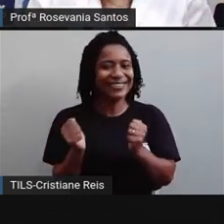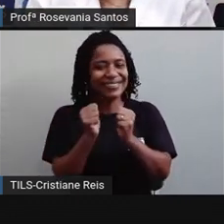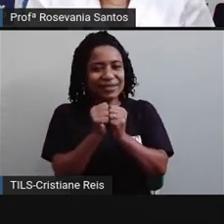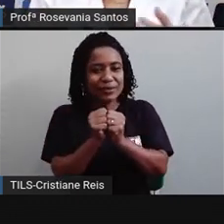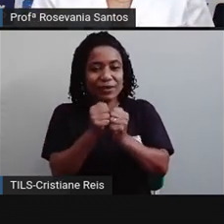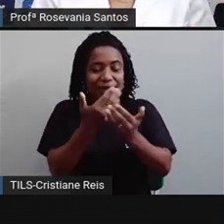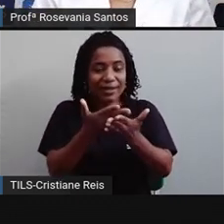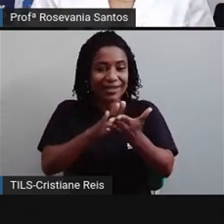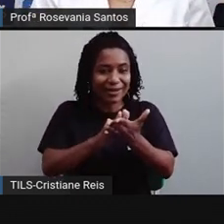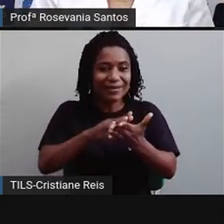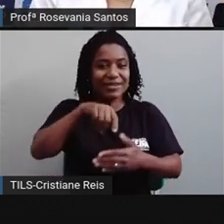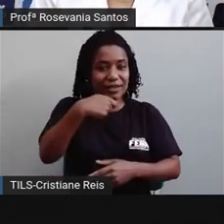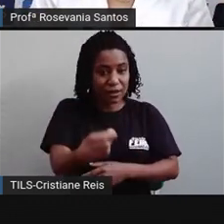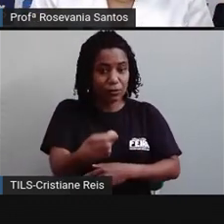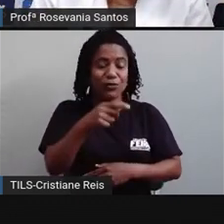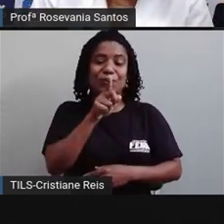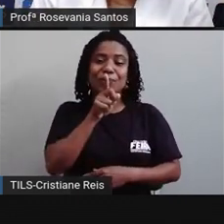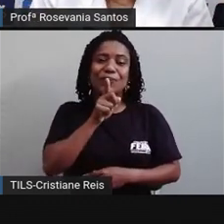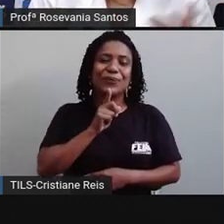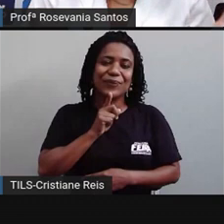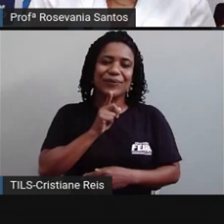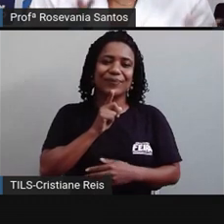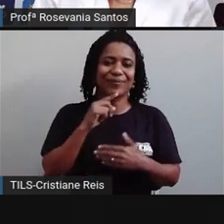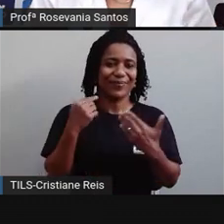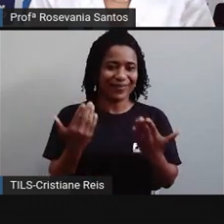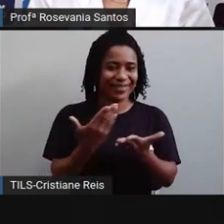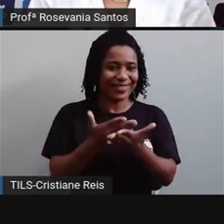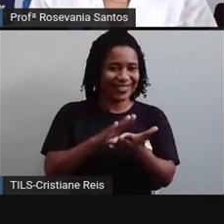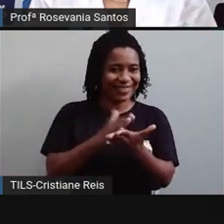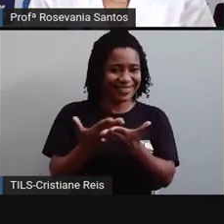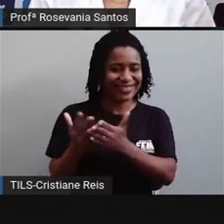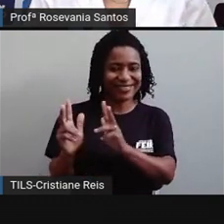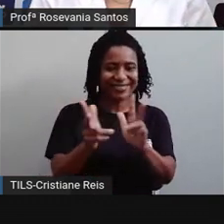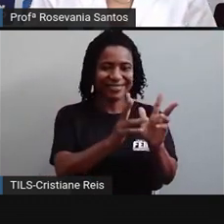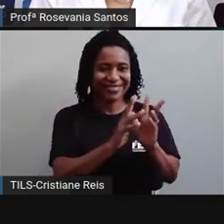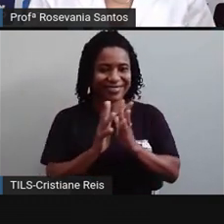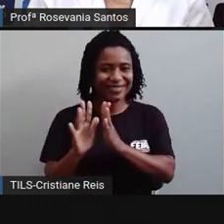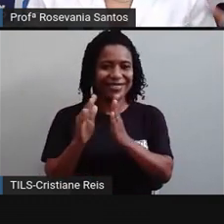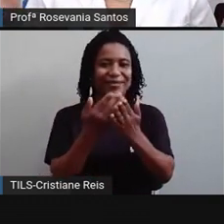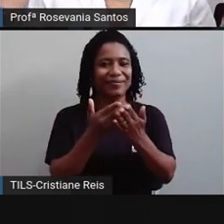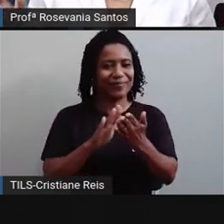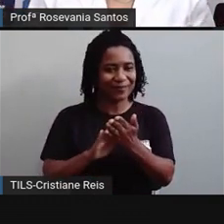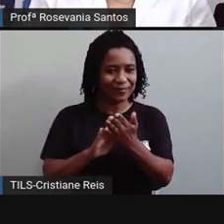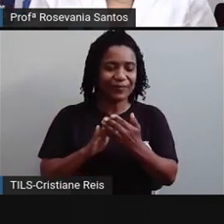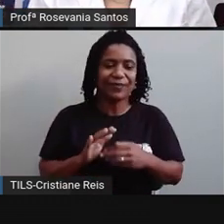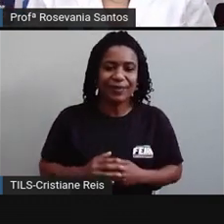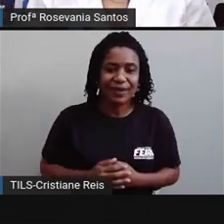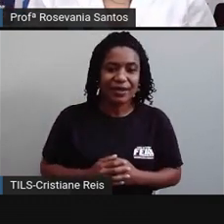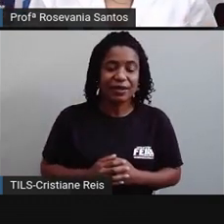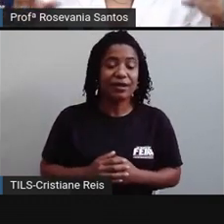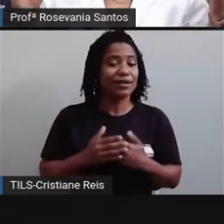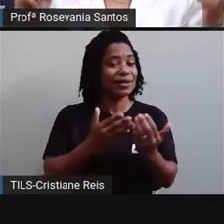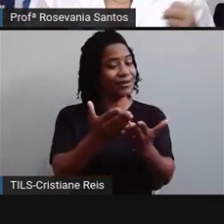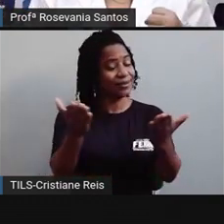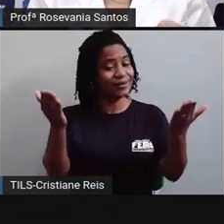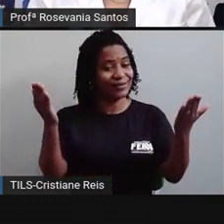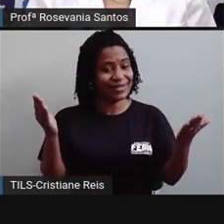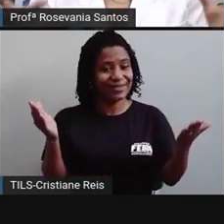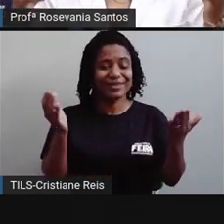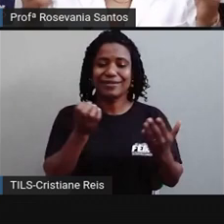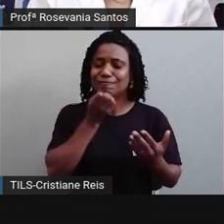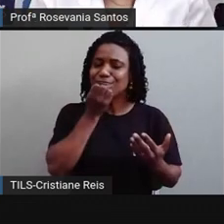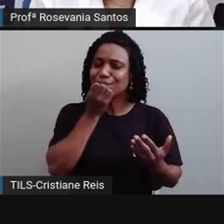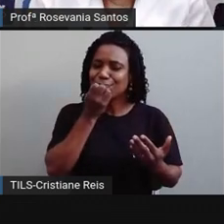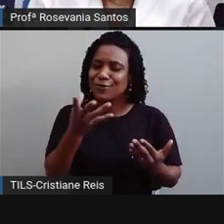Cristiane, né, que é a nossa intérprete, que vai, né, nos auxiliar na aula de hoje. Então, a todos vocês, né, um beijo no